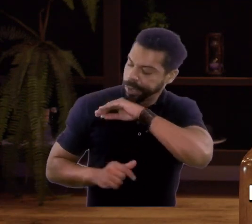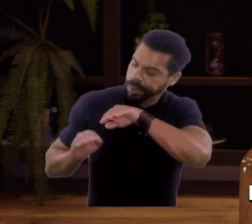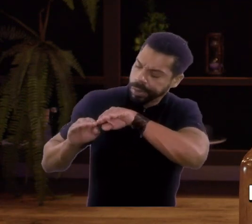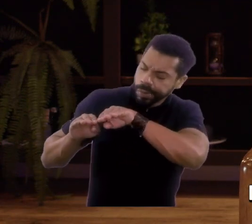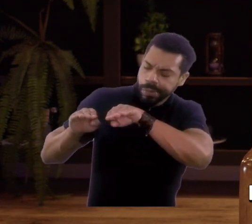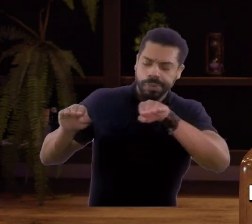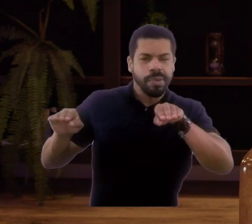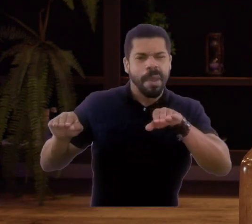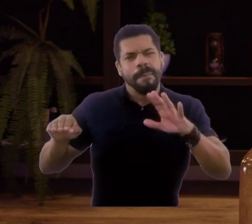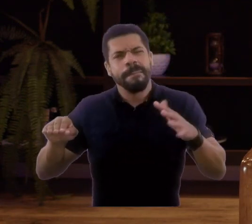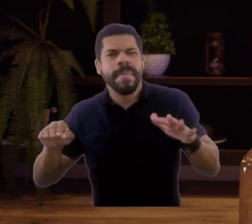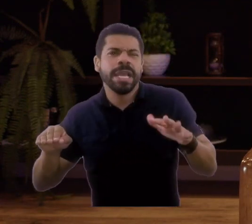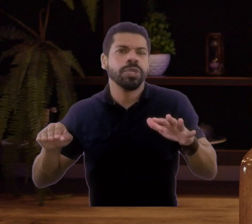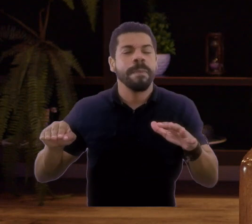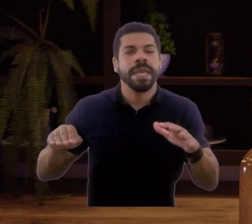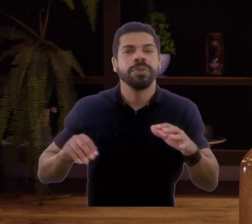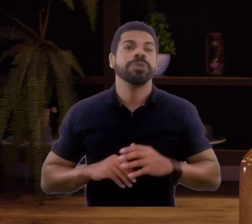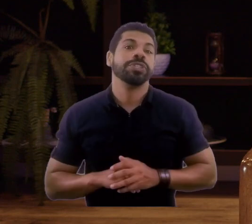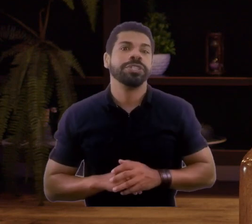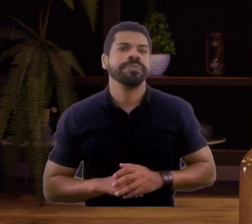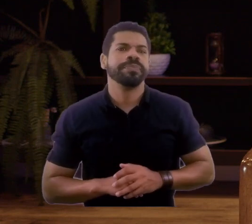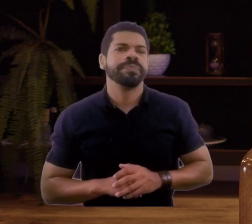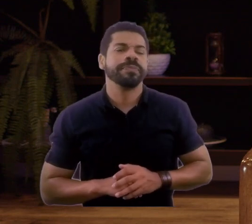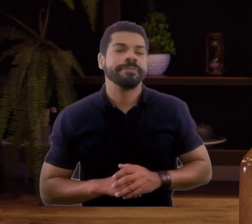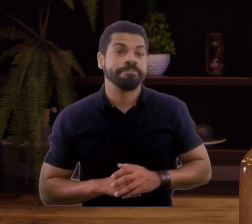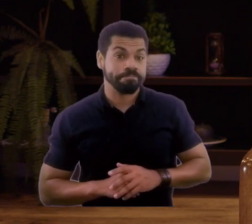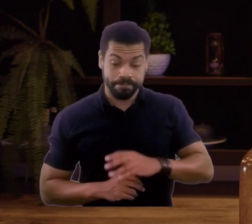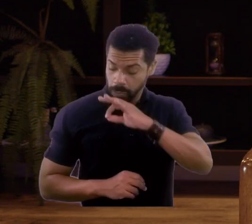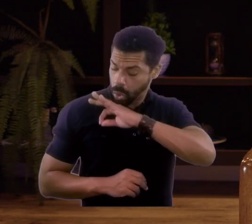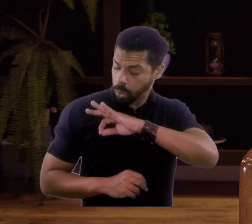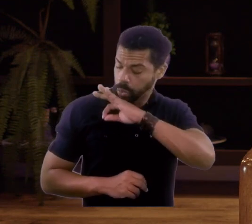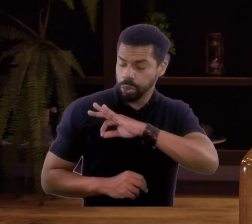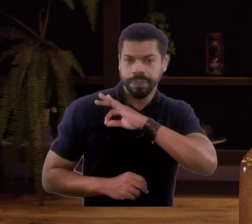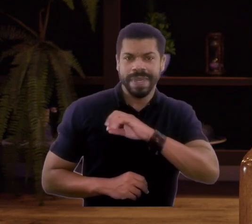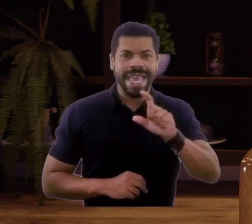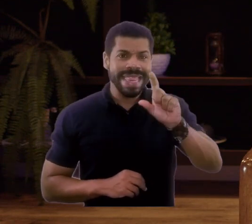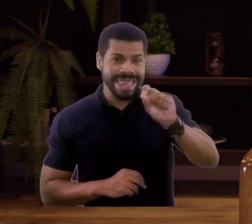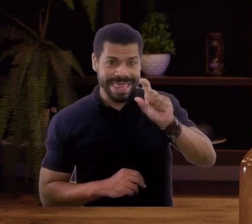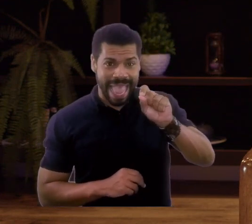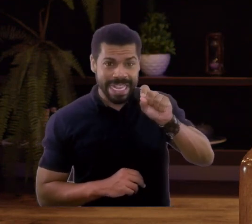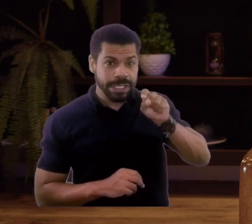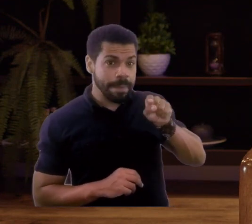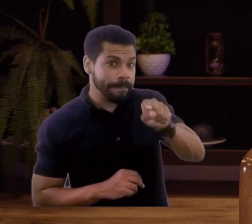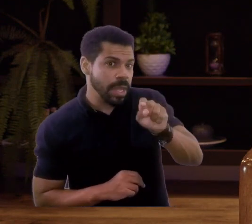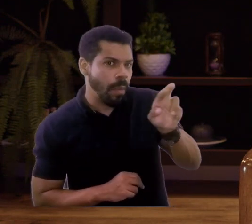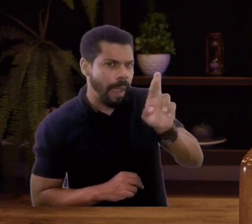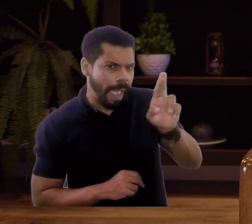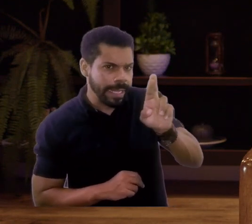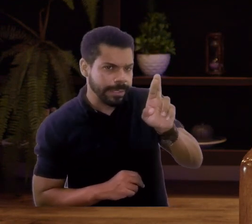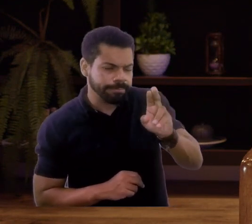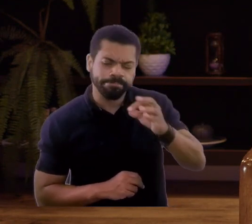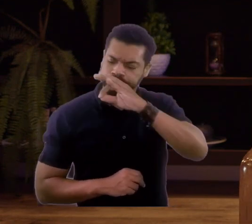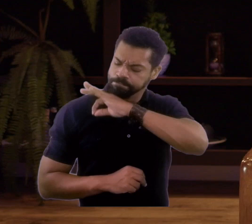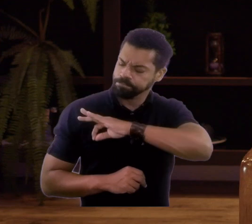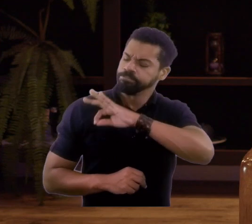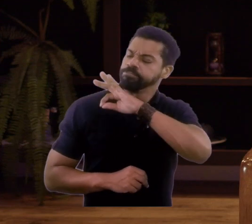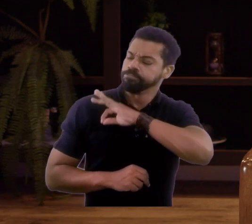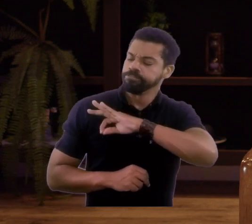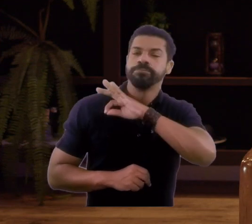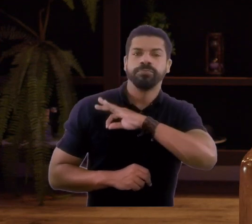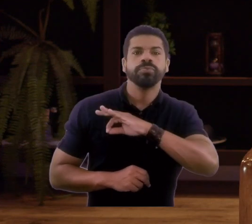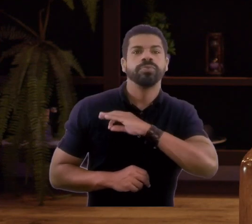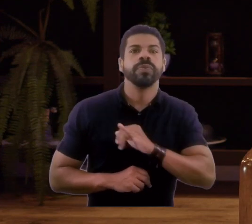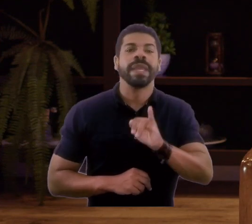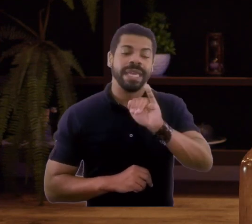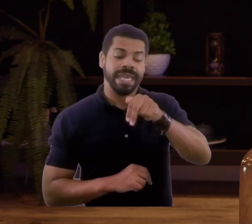repente tem um nível de renda. Vamos colocar aqui, eu dei esse exemplo em outros vídeos, mas vou usar o mesmo que é bem didático. Ah, eu tenho uma renda de 10 mil, por exemplo.